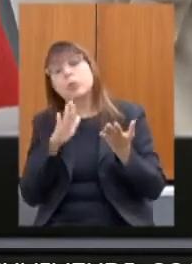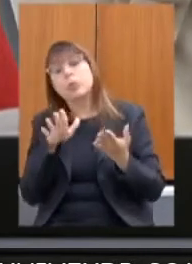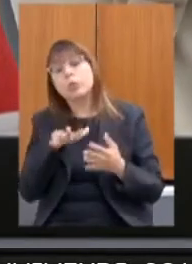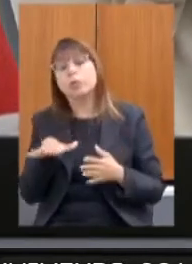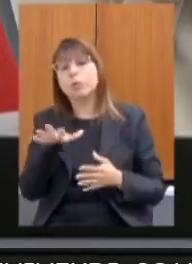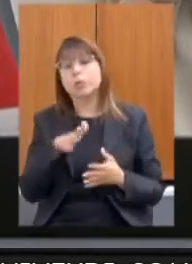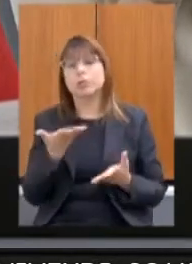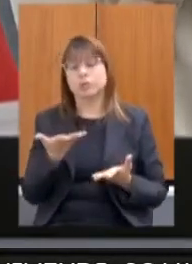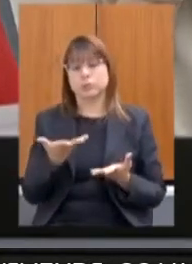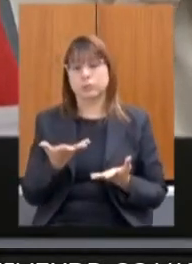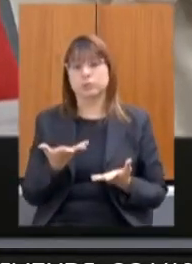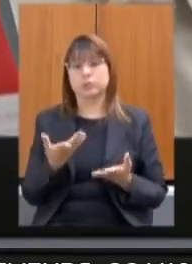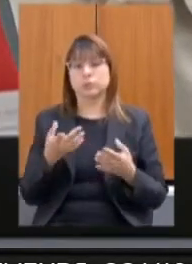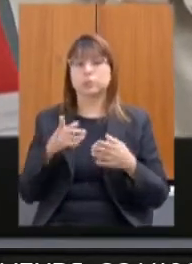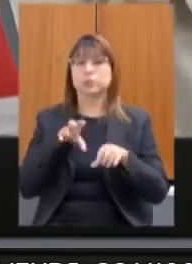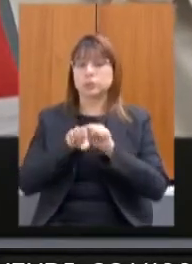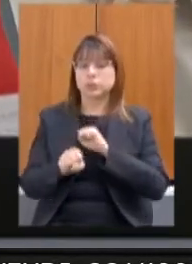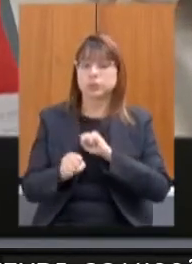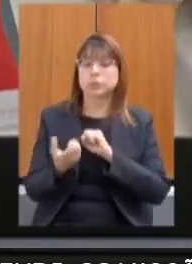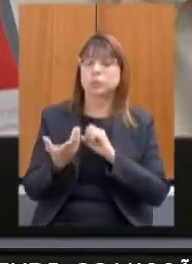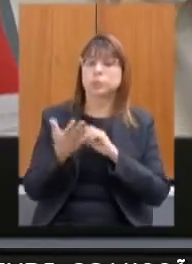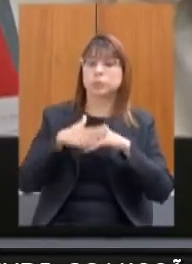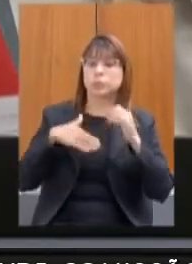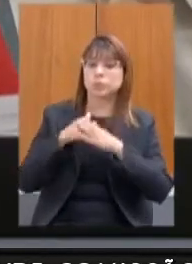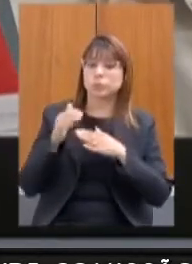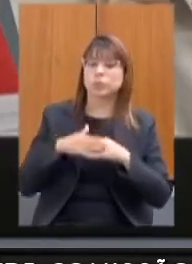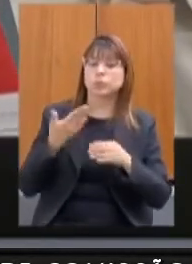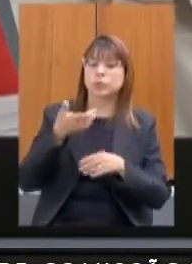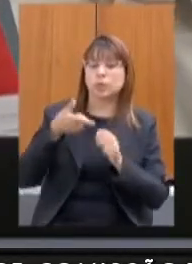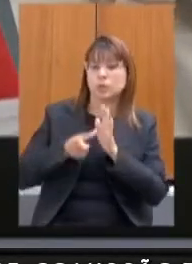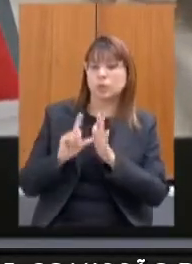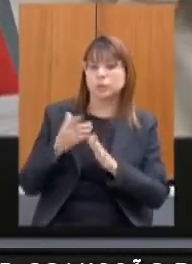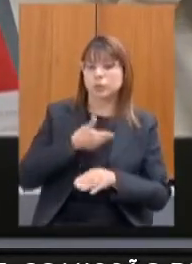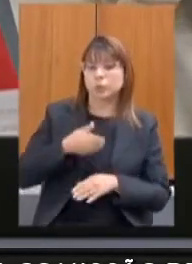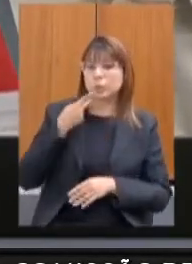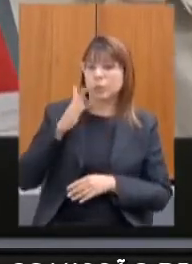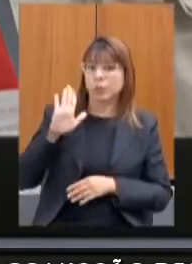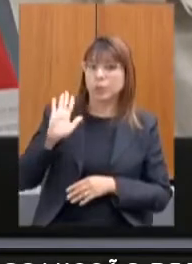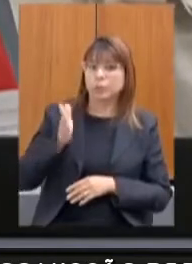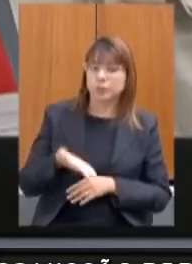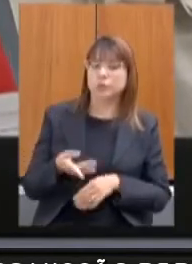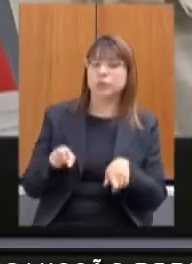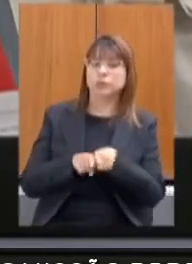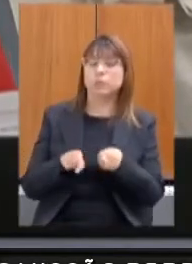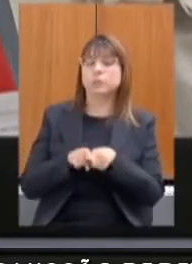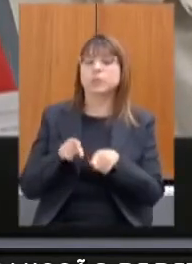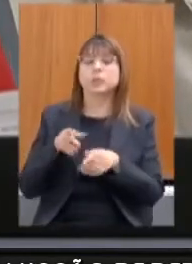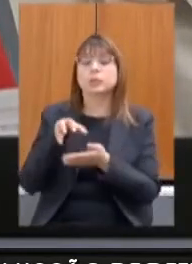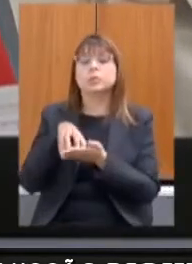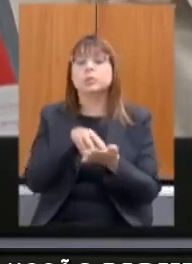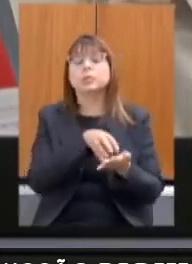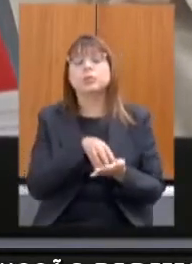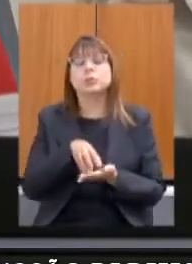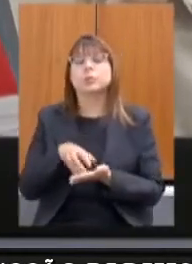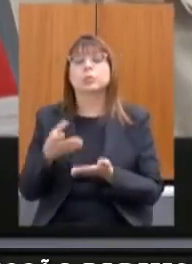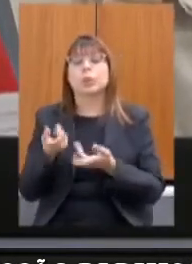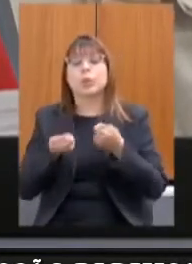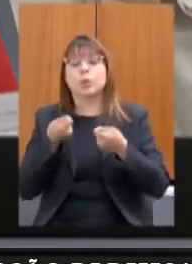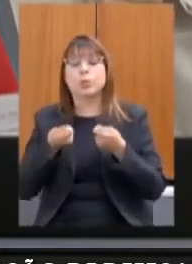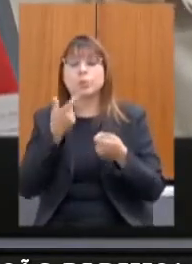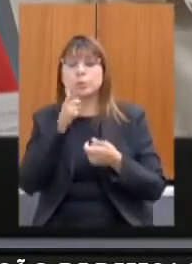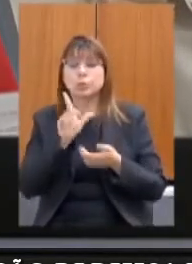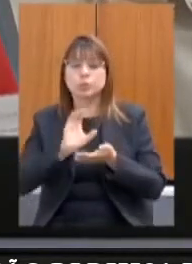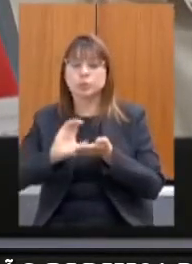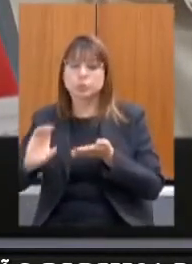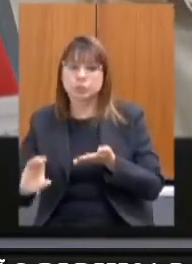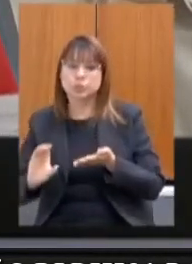ofertadas as qualificações profissionais prometidas pelo governo e quais setores da economia receberão investimentos públicos para absorver